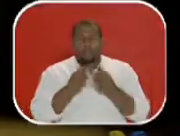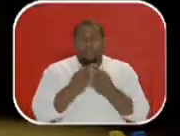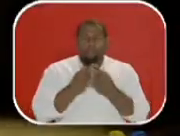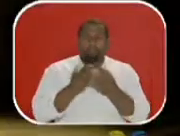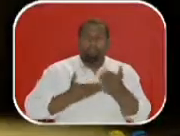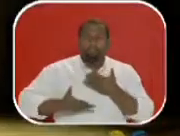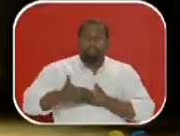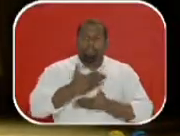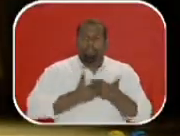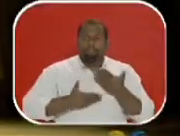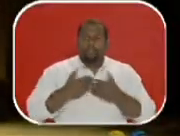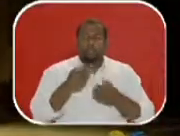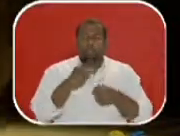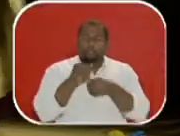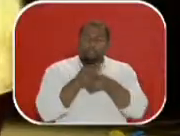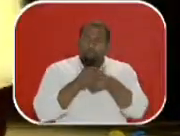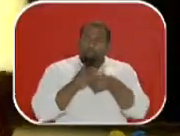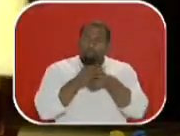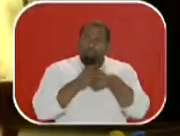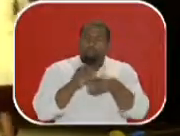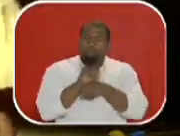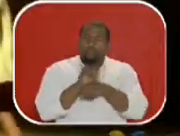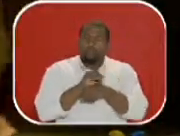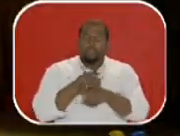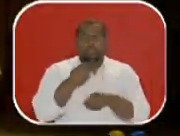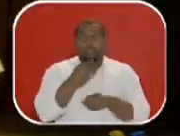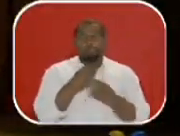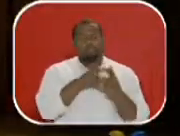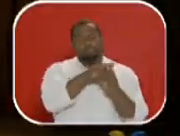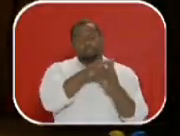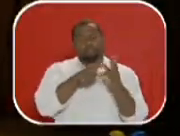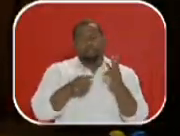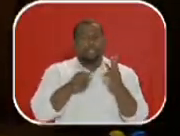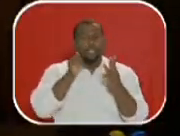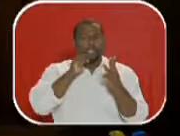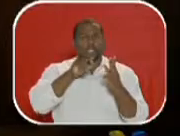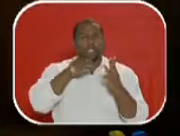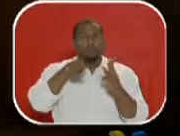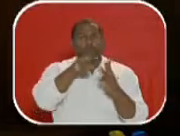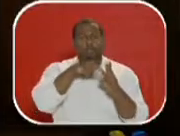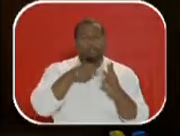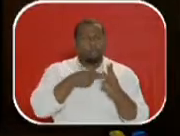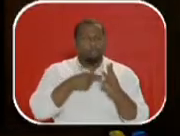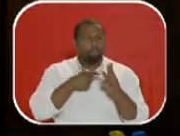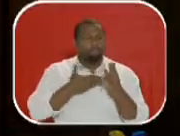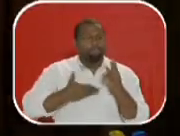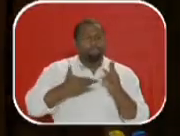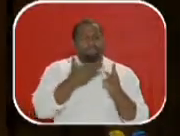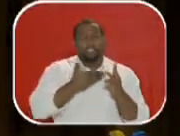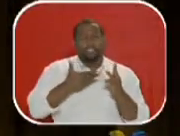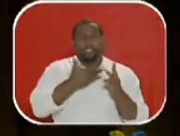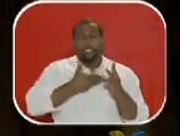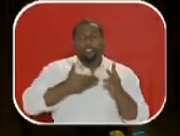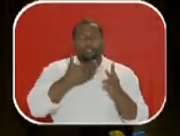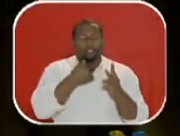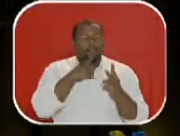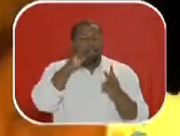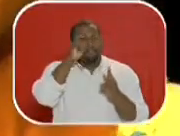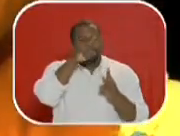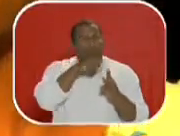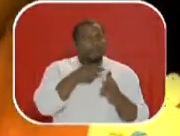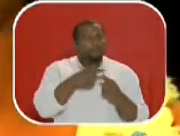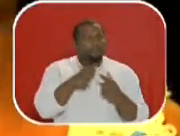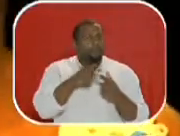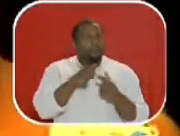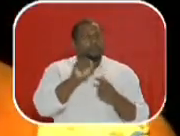e gira em torno de três personagens. três irmãs e todas as três têm uma relação complexa com o amor.